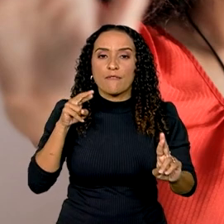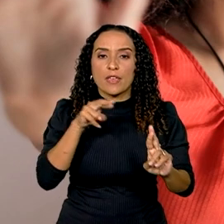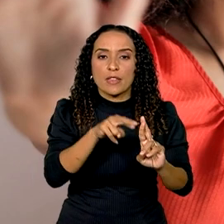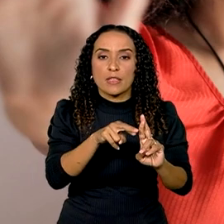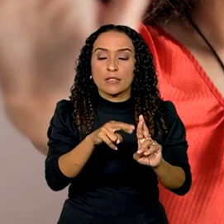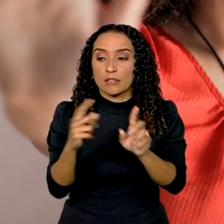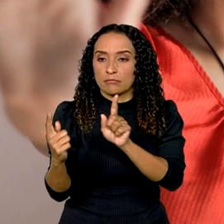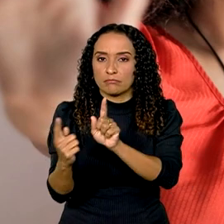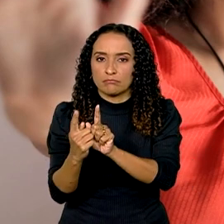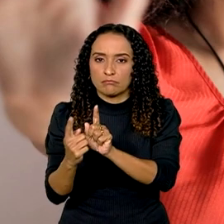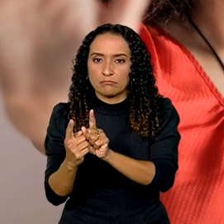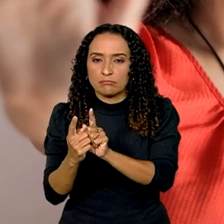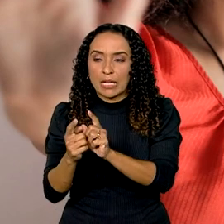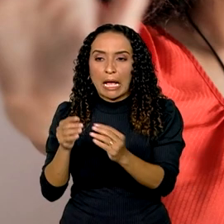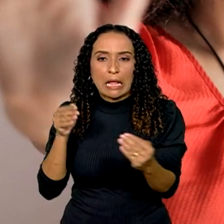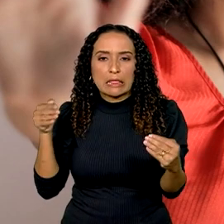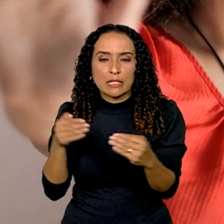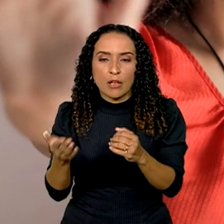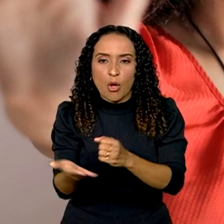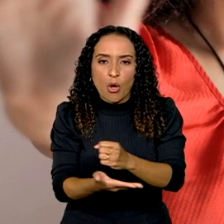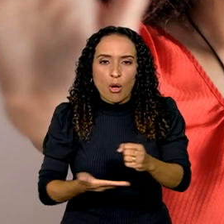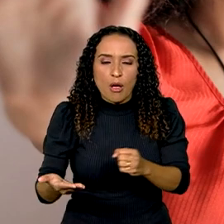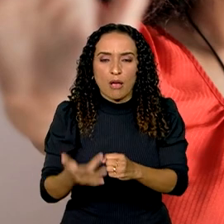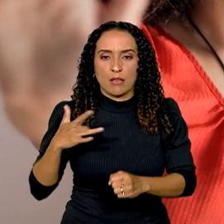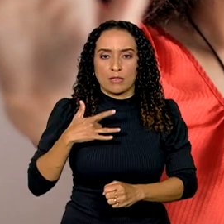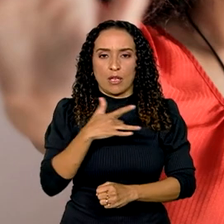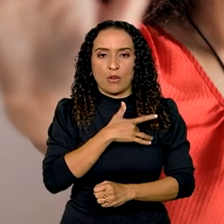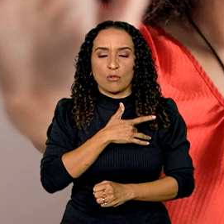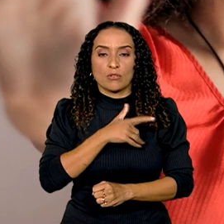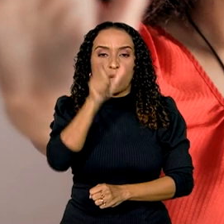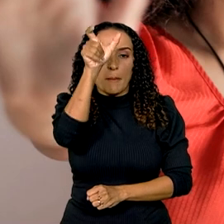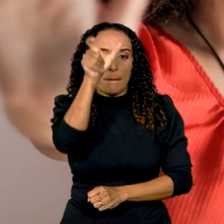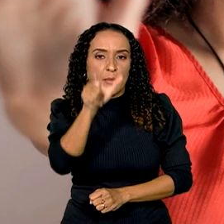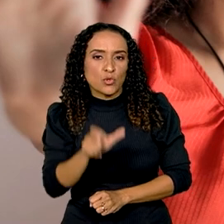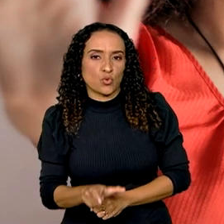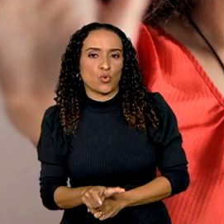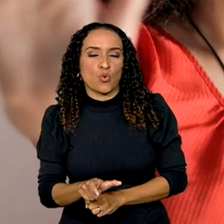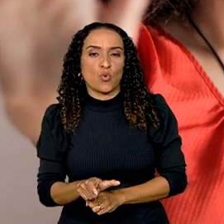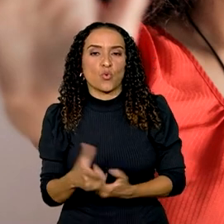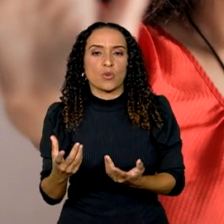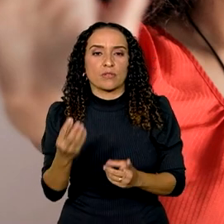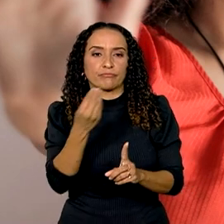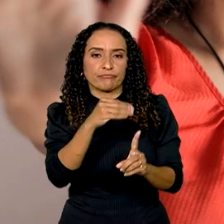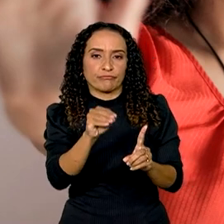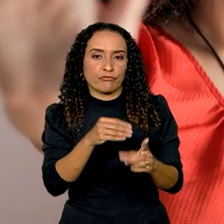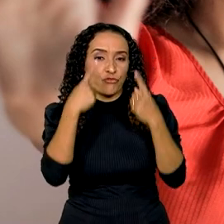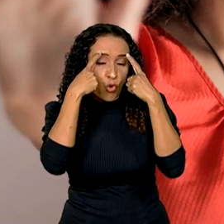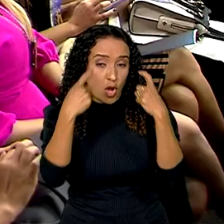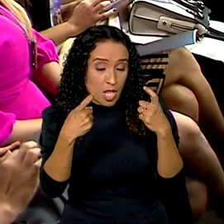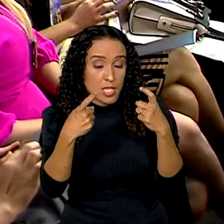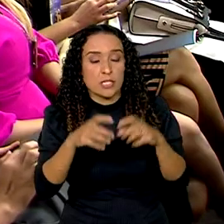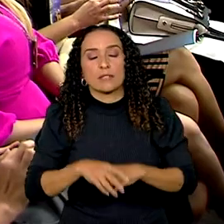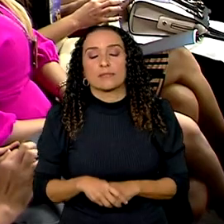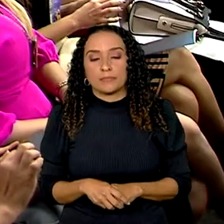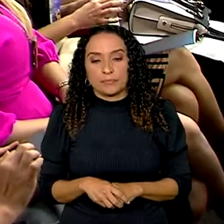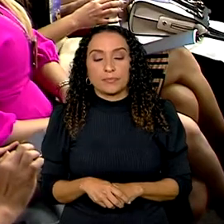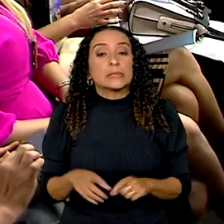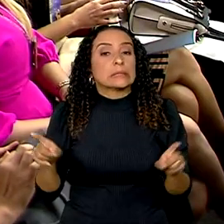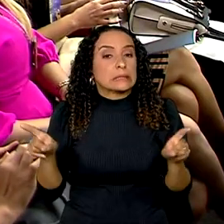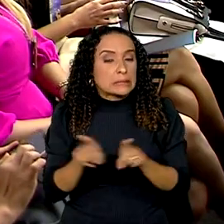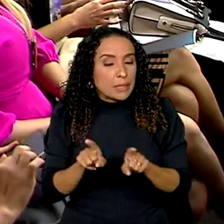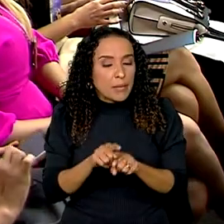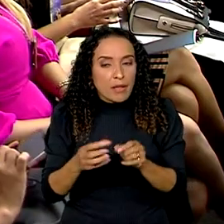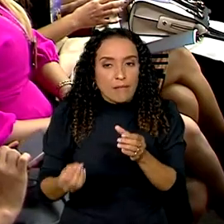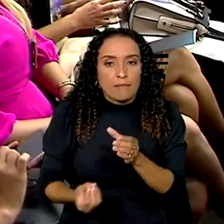atendimento na atenção primária à saúde para pessoas em situação de violência. Também